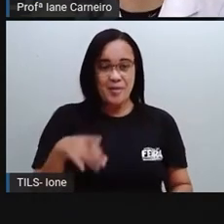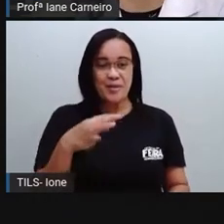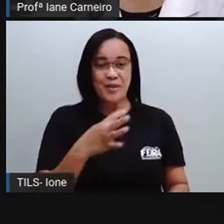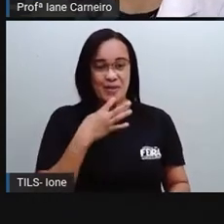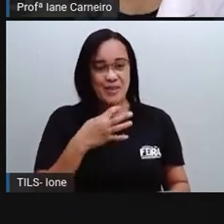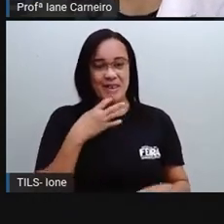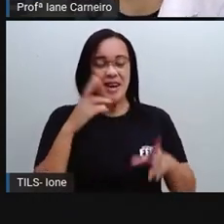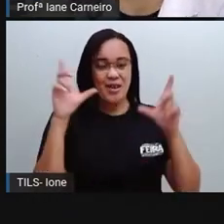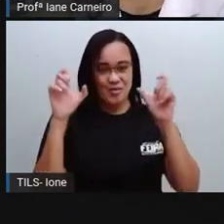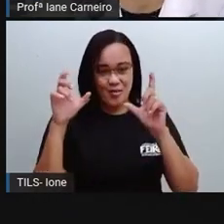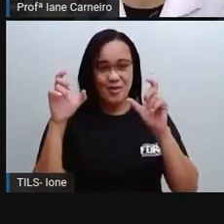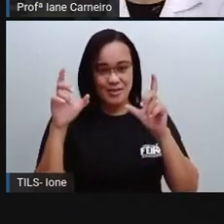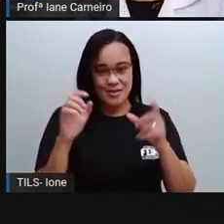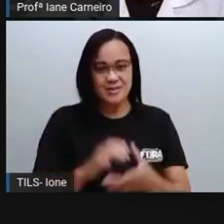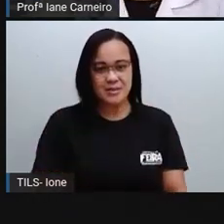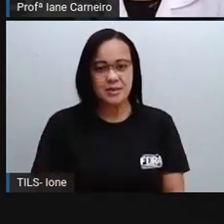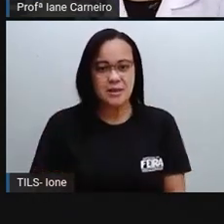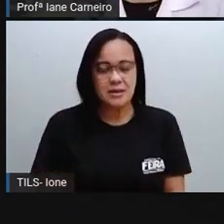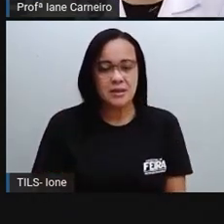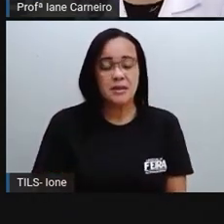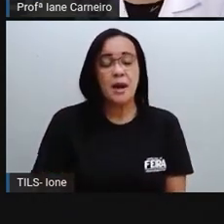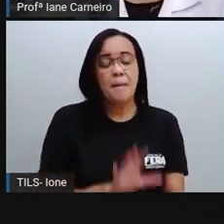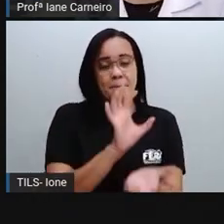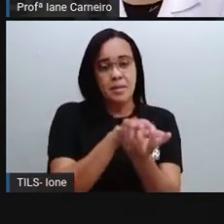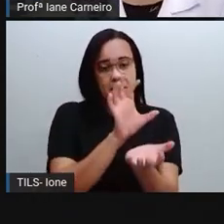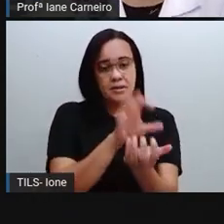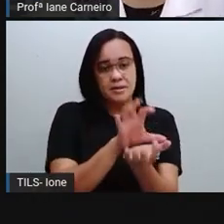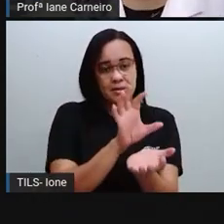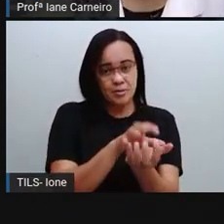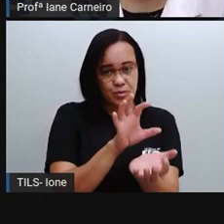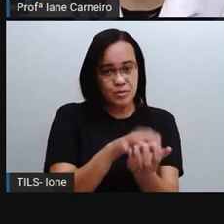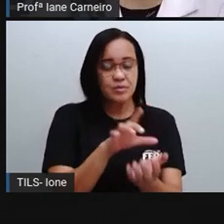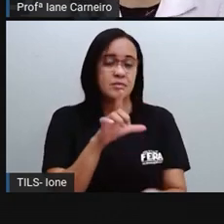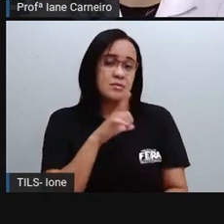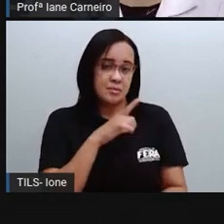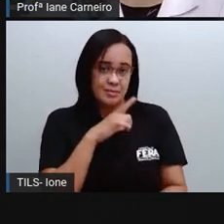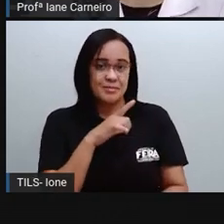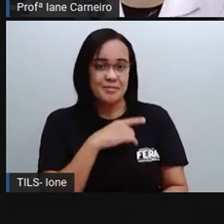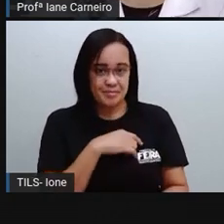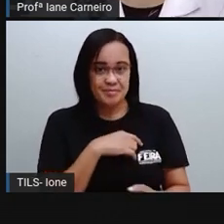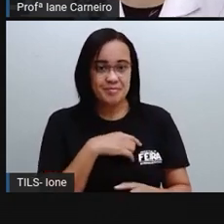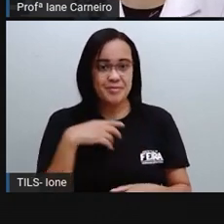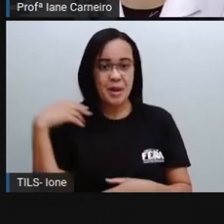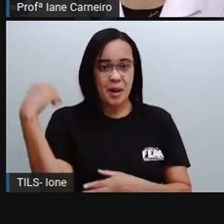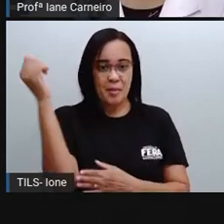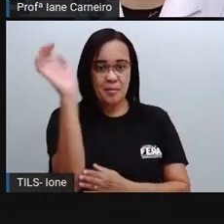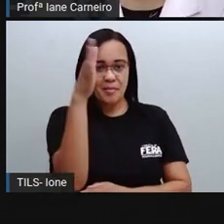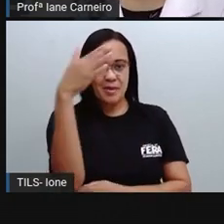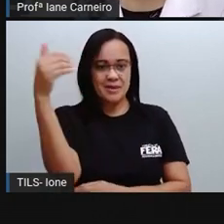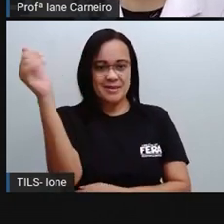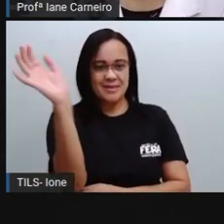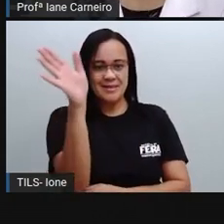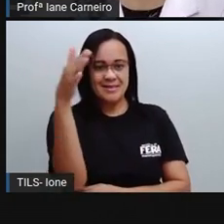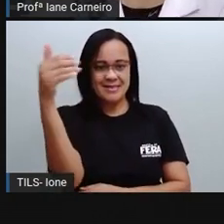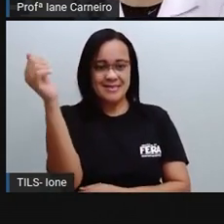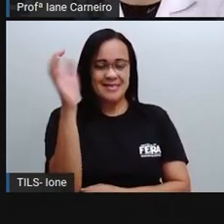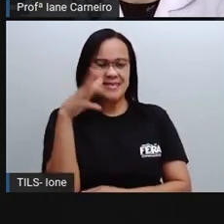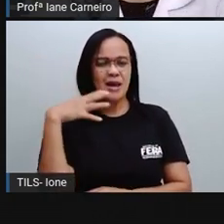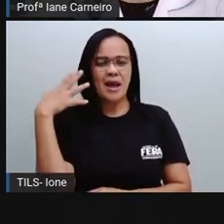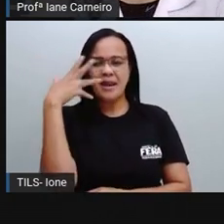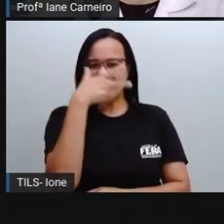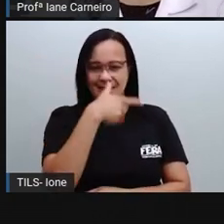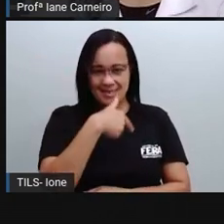conhecer João Pessoa. Aqui, ó, o estado do Pernambuco. Olha só. A bandeira é bem linda do Pernambuco.